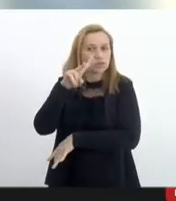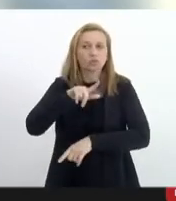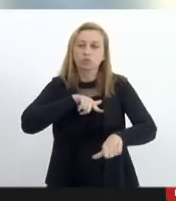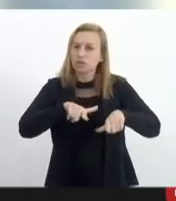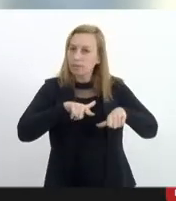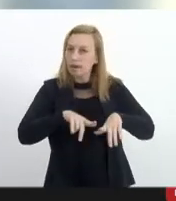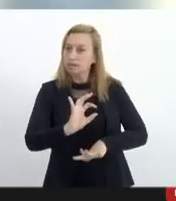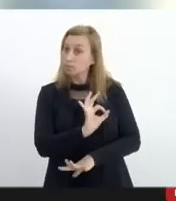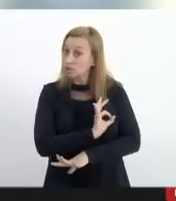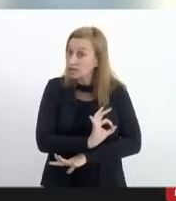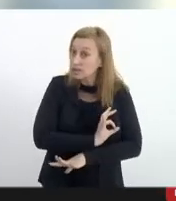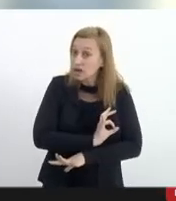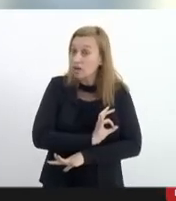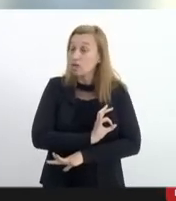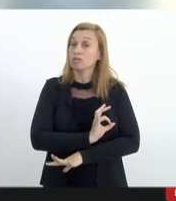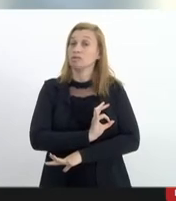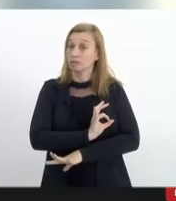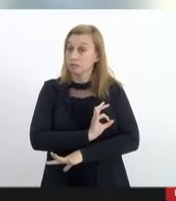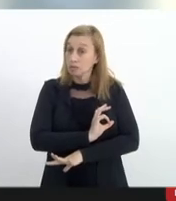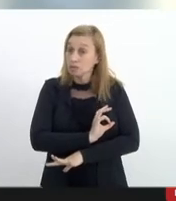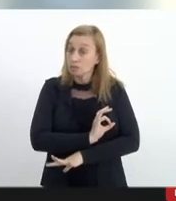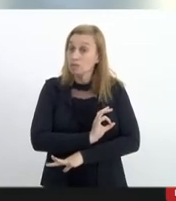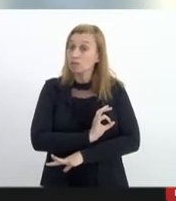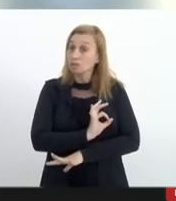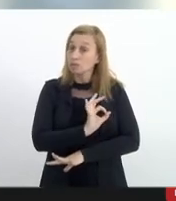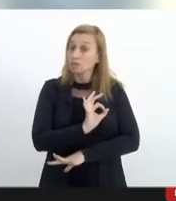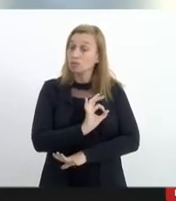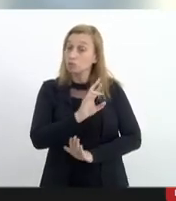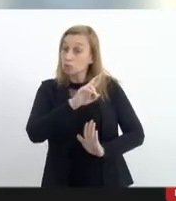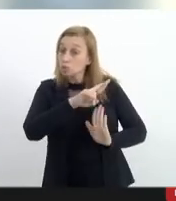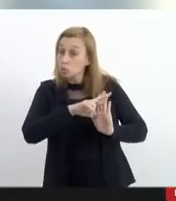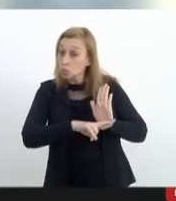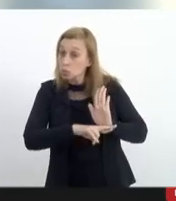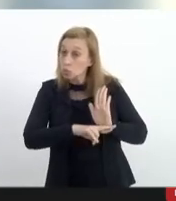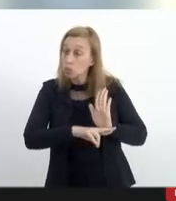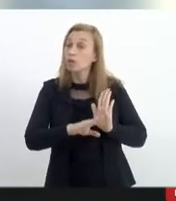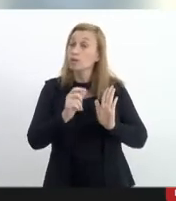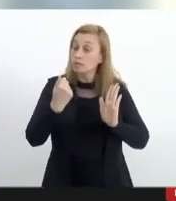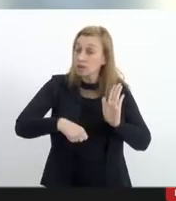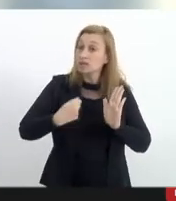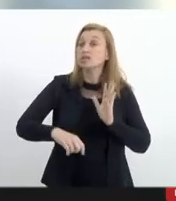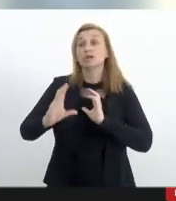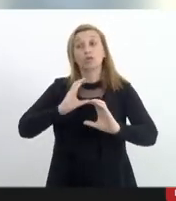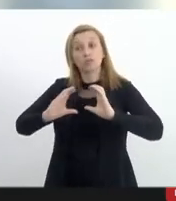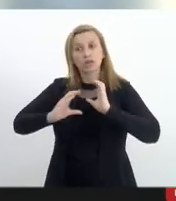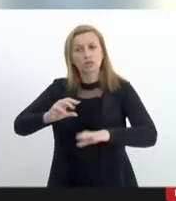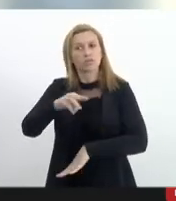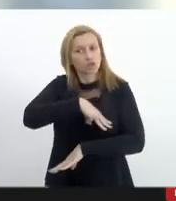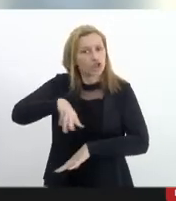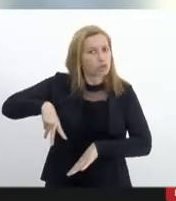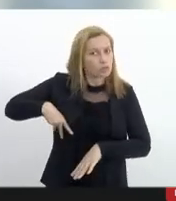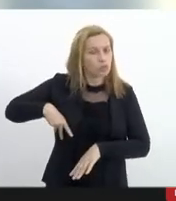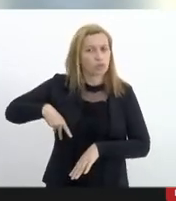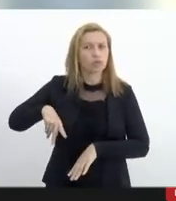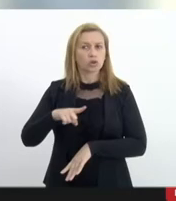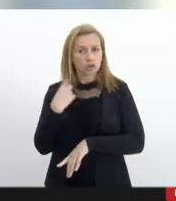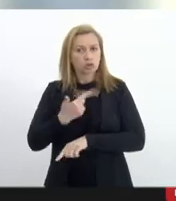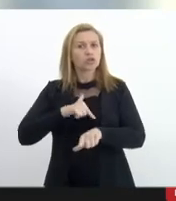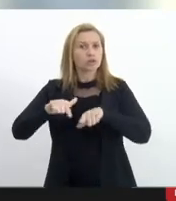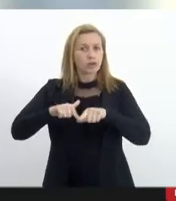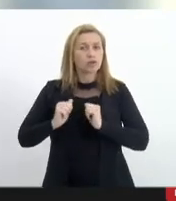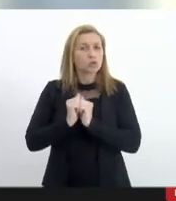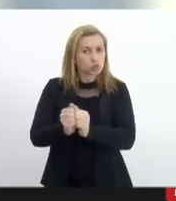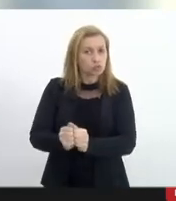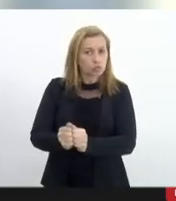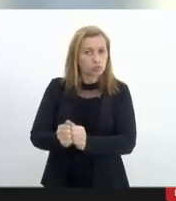policiais ainda estão em vigor desde que haja devida comunicação com o ministério público e isso tem ocorrido